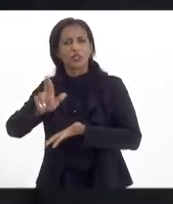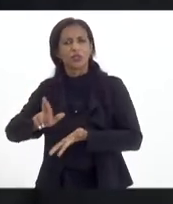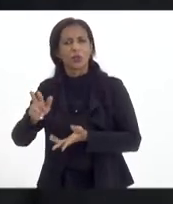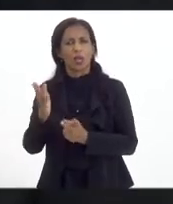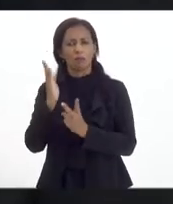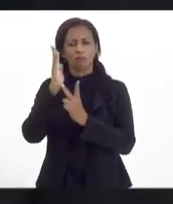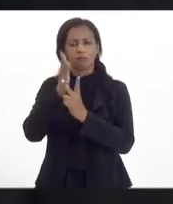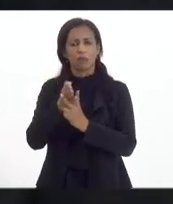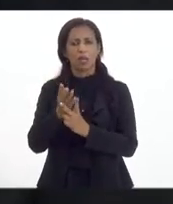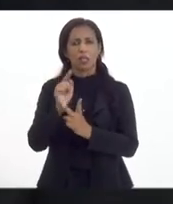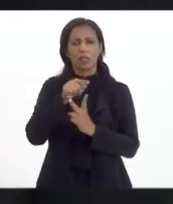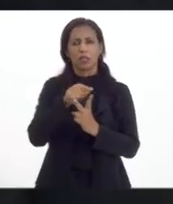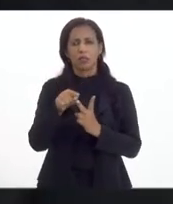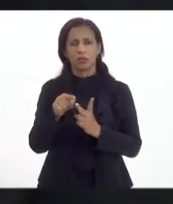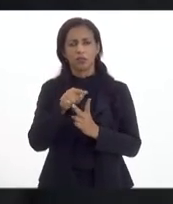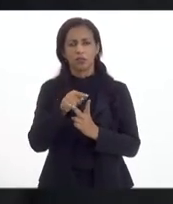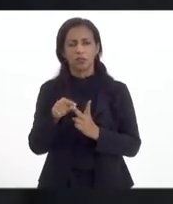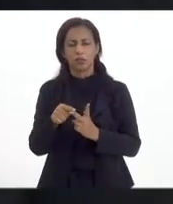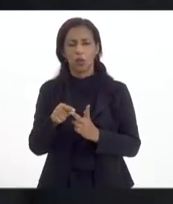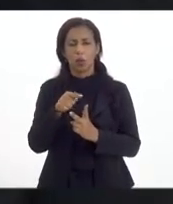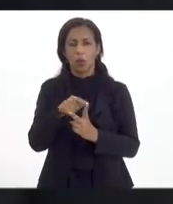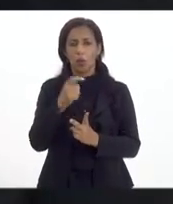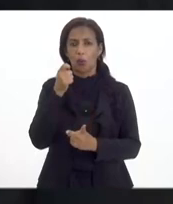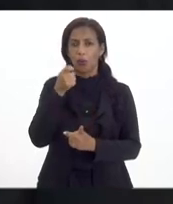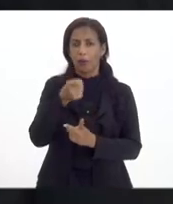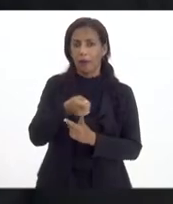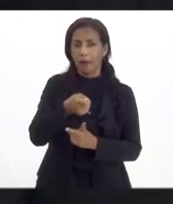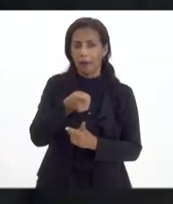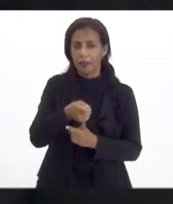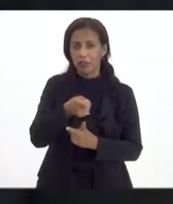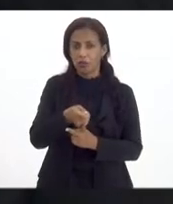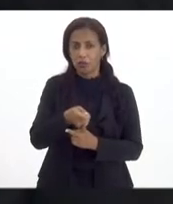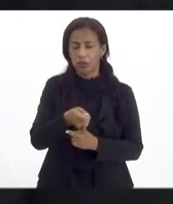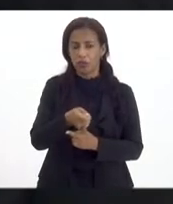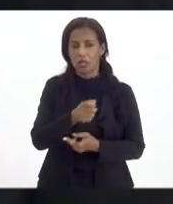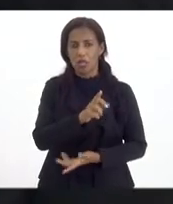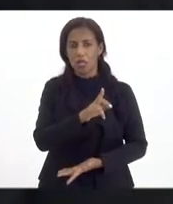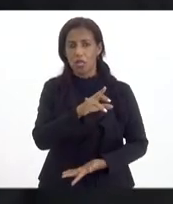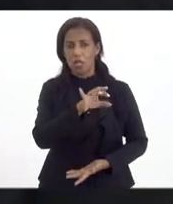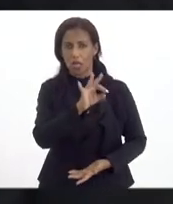duas vertentes. Como garantidor de riscos de crédito,